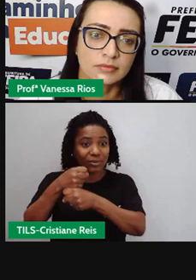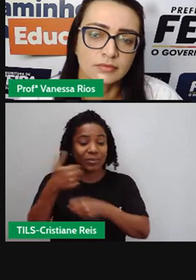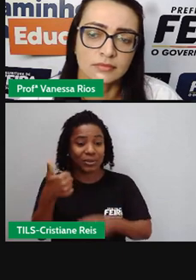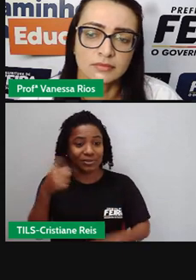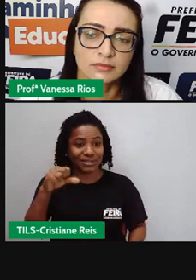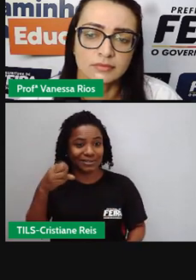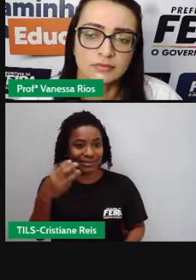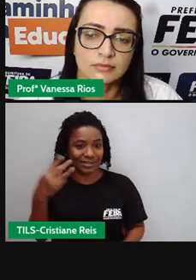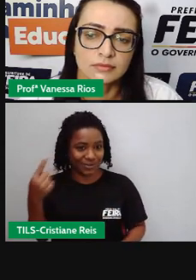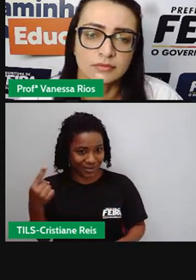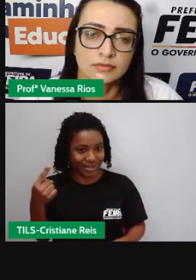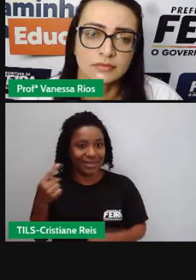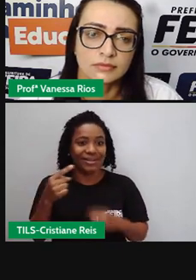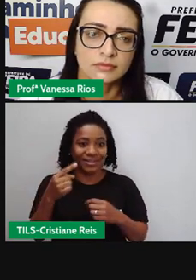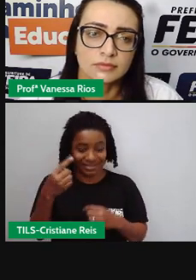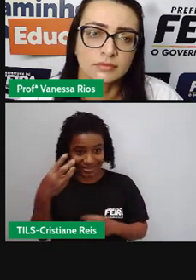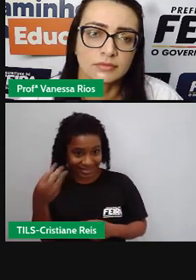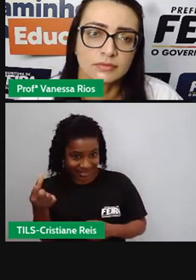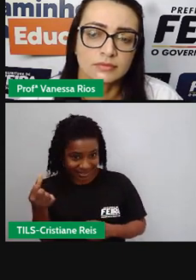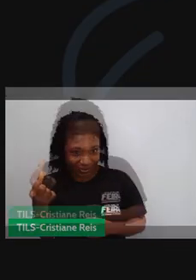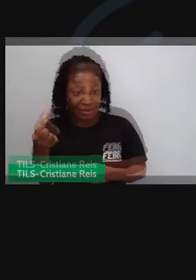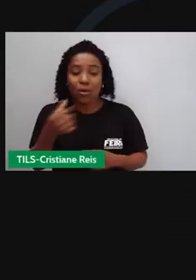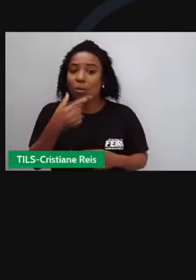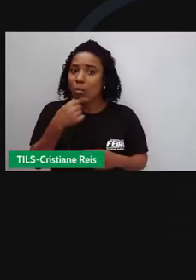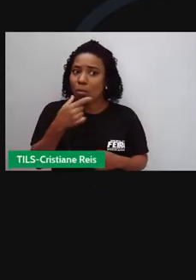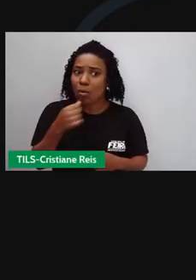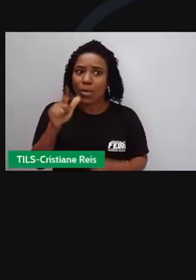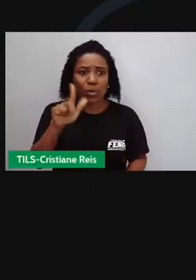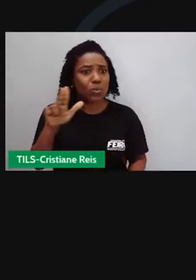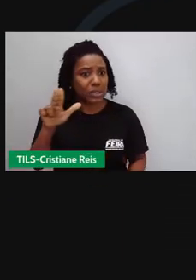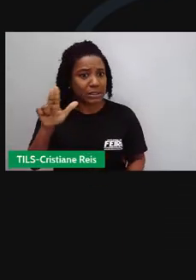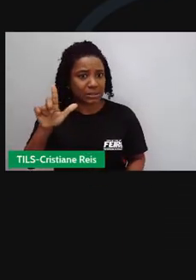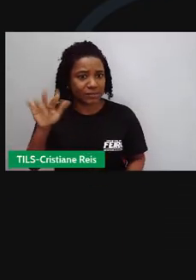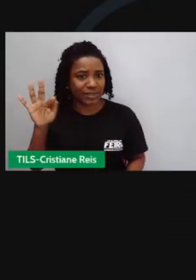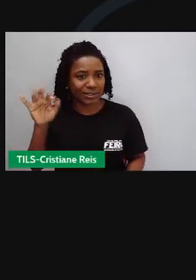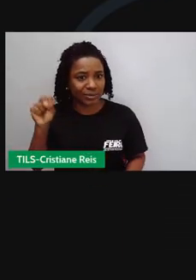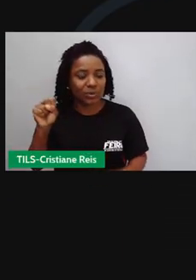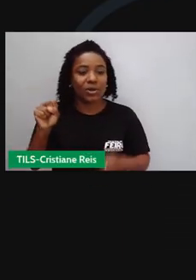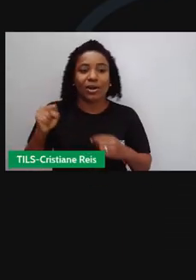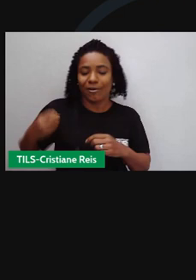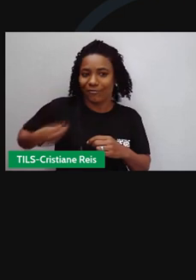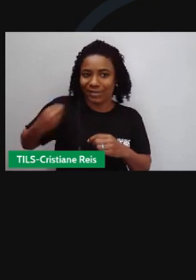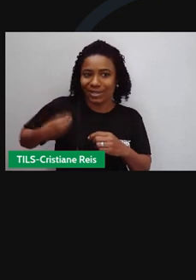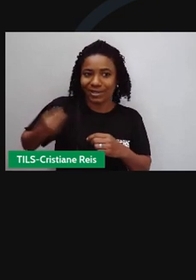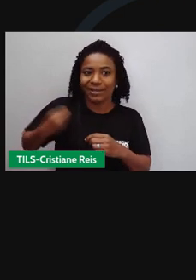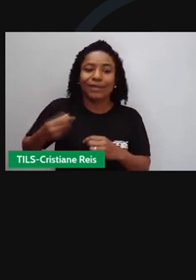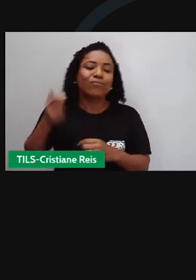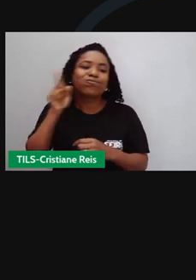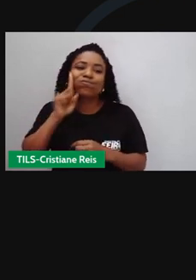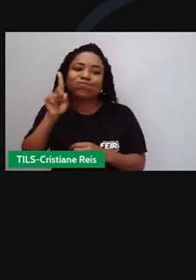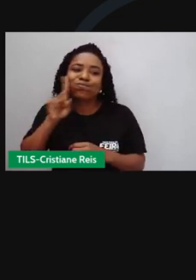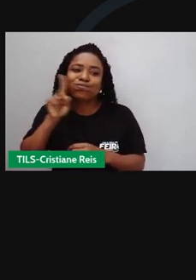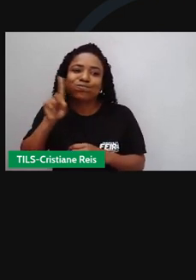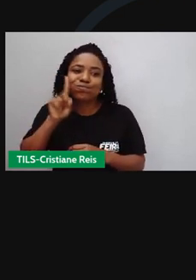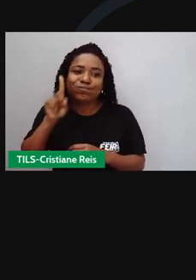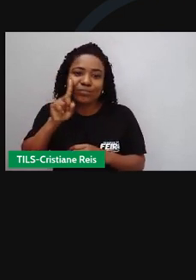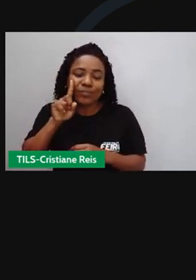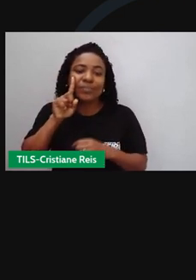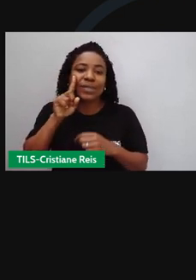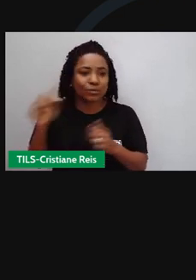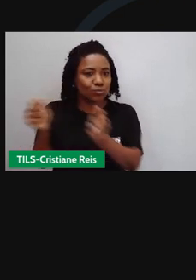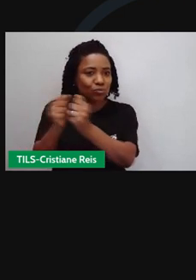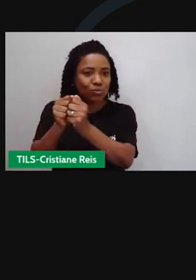Luiz viveu parte de sua infância e adolescência nos Estados Unidos com a família em função de compromissos